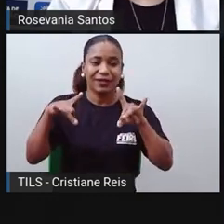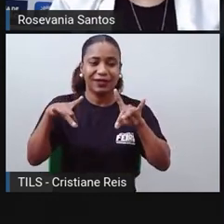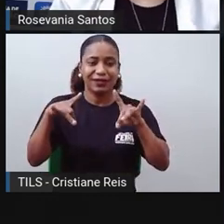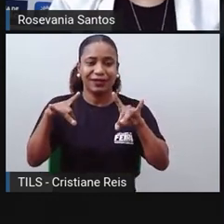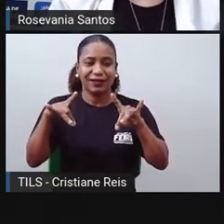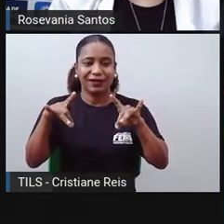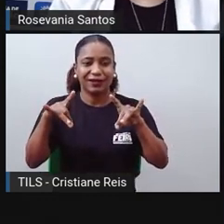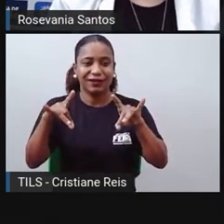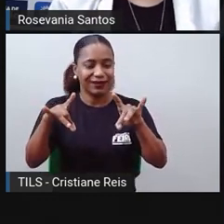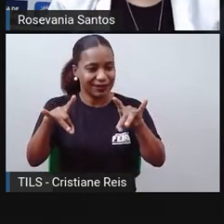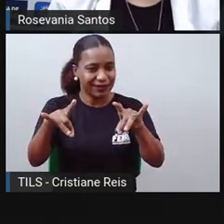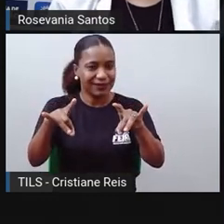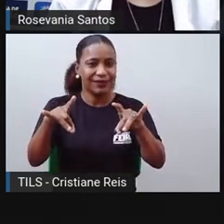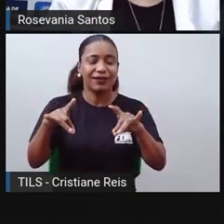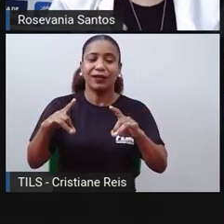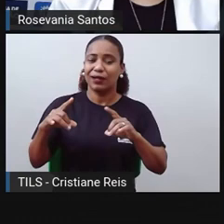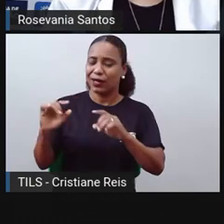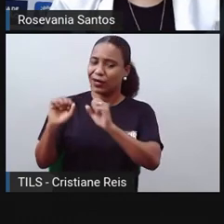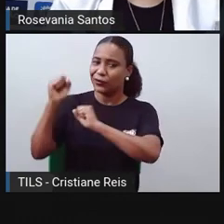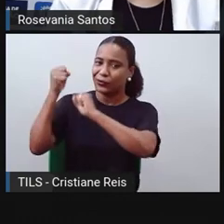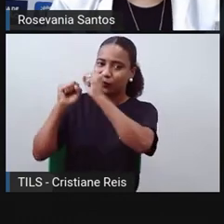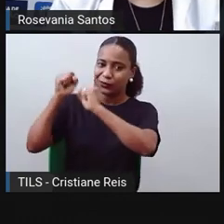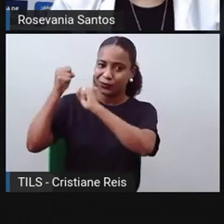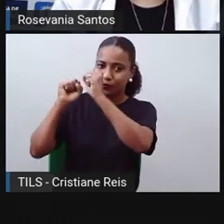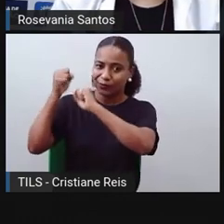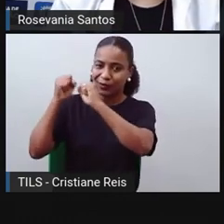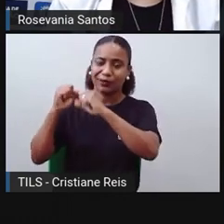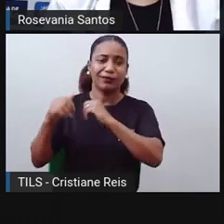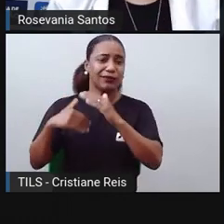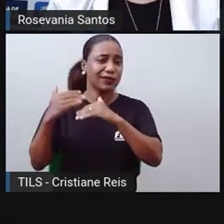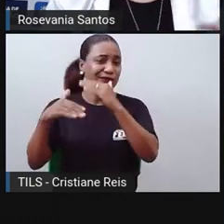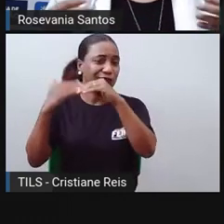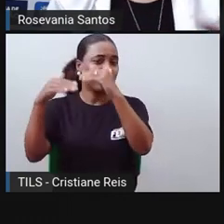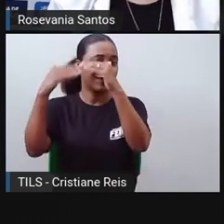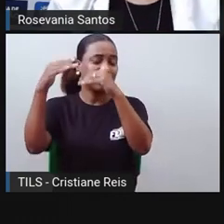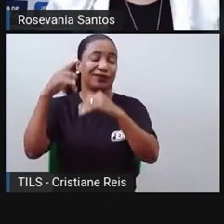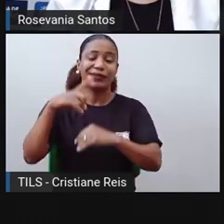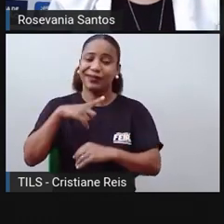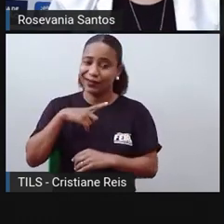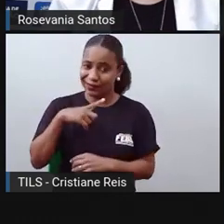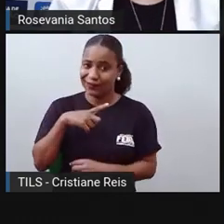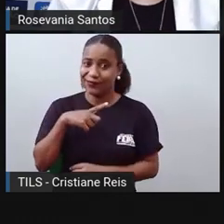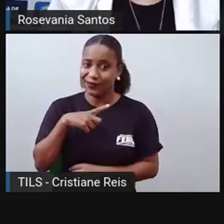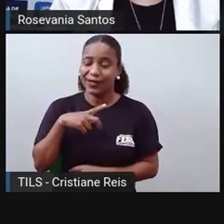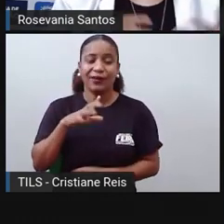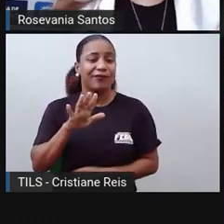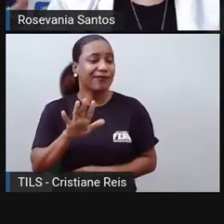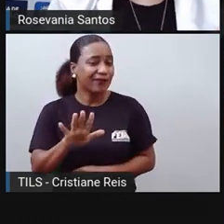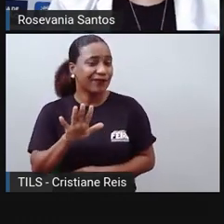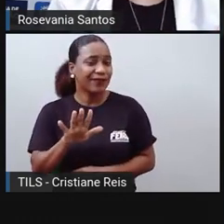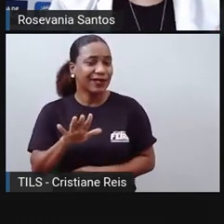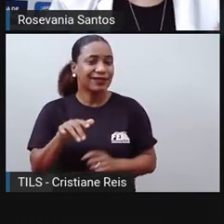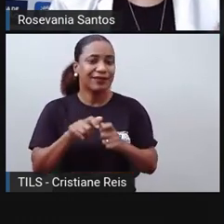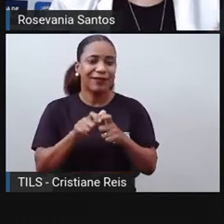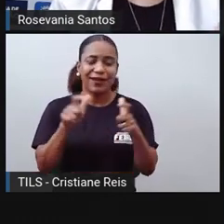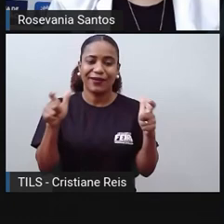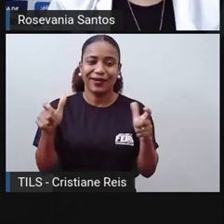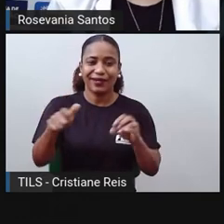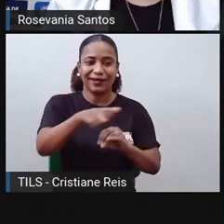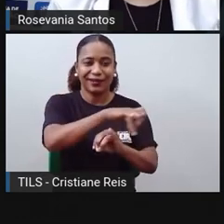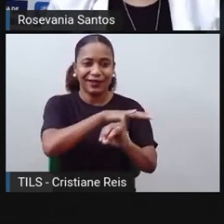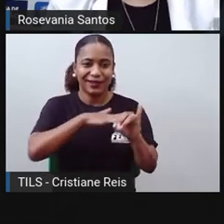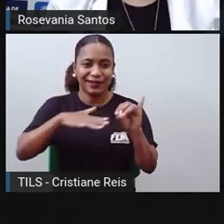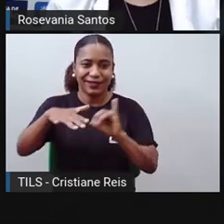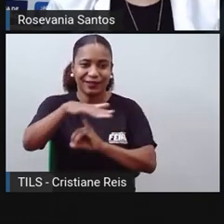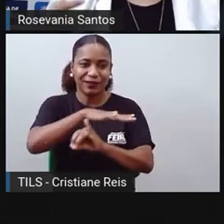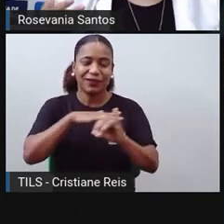tem um certo grau de industrialização, um certo grau de desenvolvimento, mas, em compensação, a grande maioria das ilhas mesmo vão